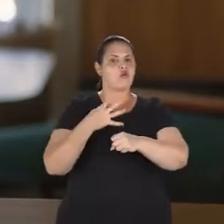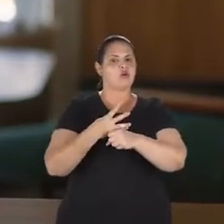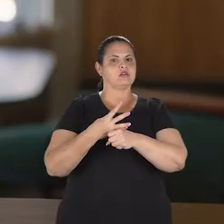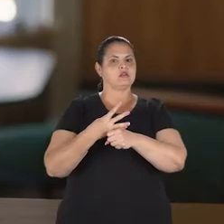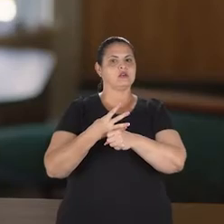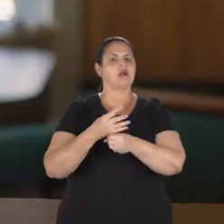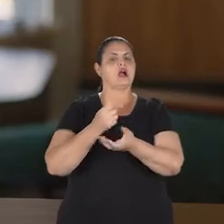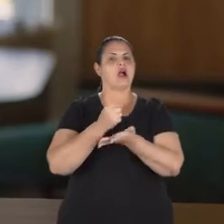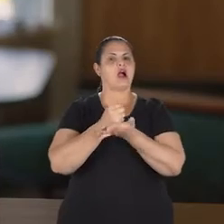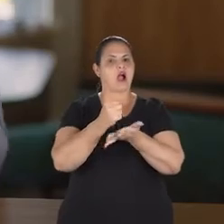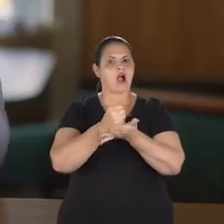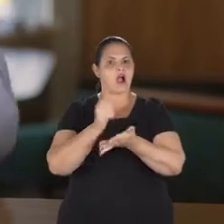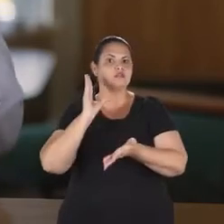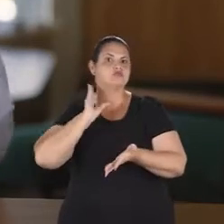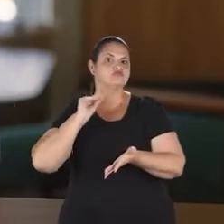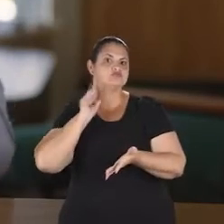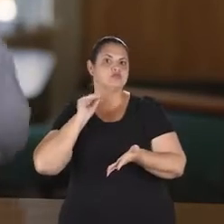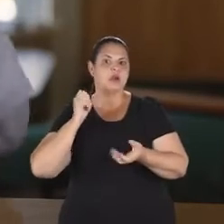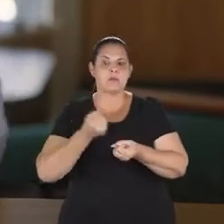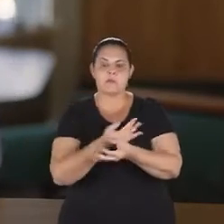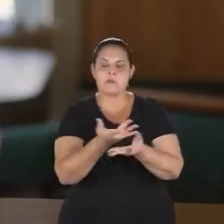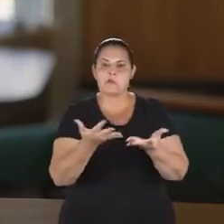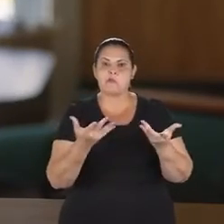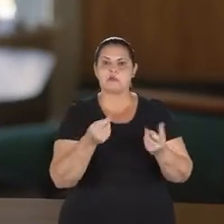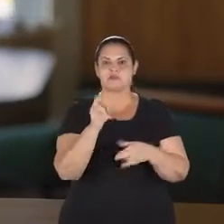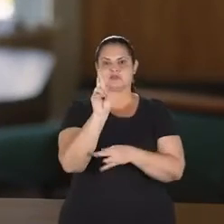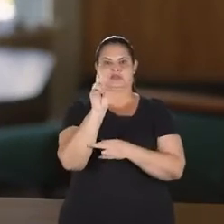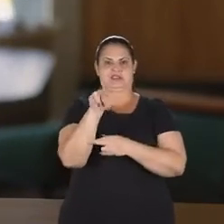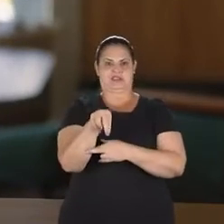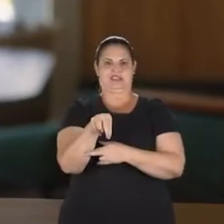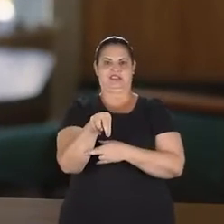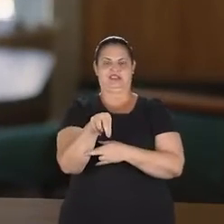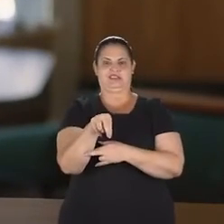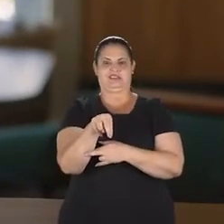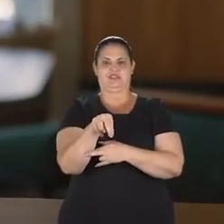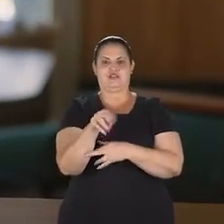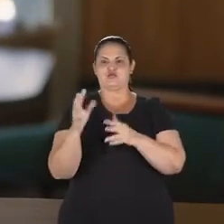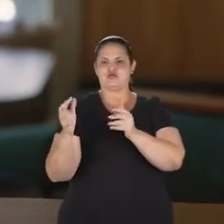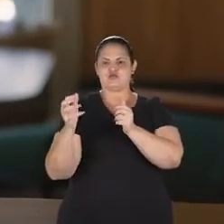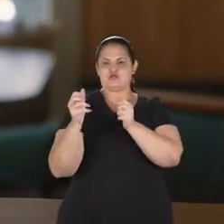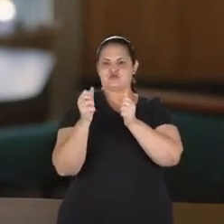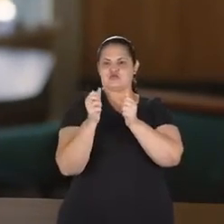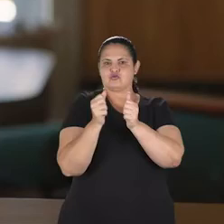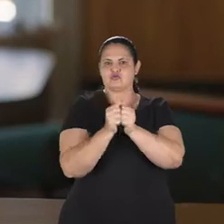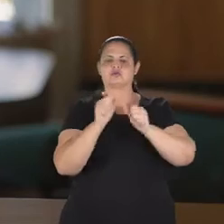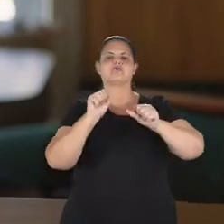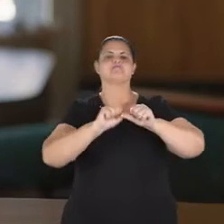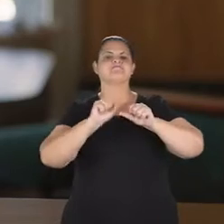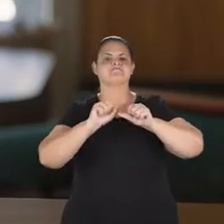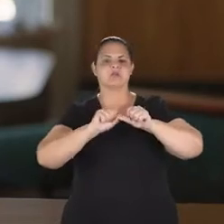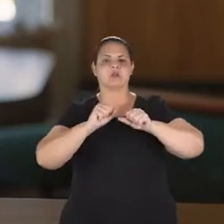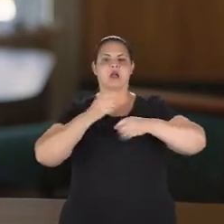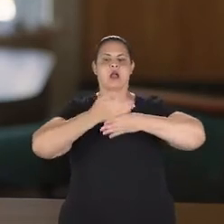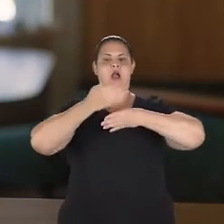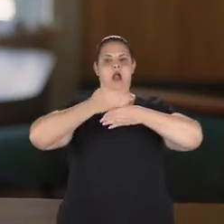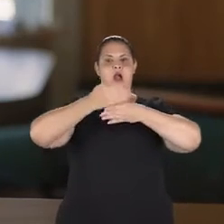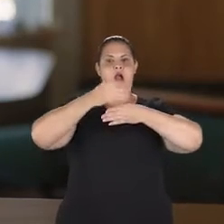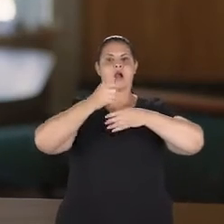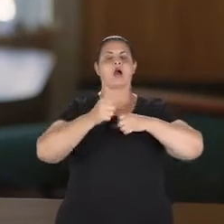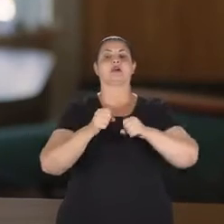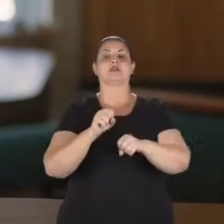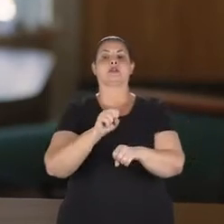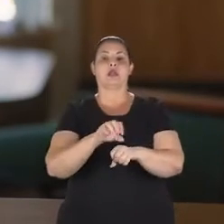anos, vou ajudar a Fátima a fazer muito mais pelo Rio Grande do Norte. Juntos, vamos fazer obras, gerar